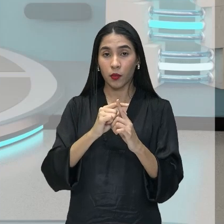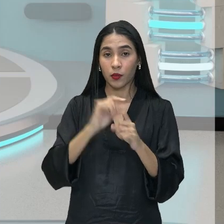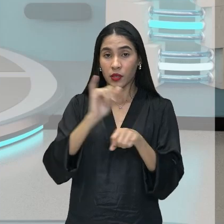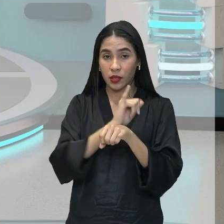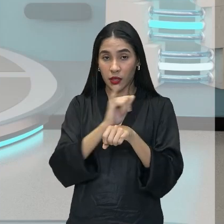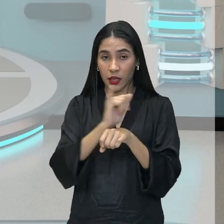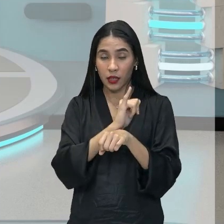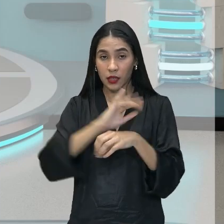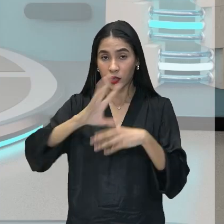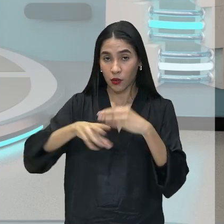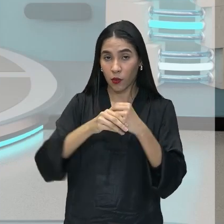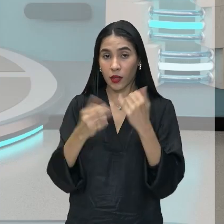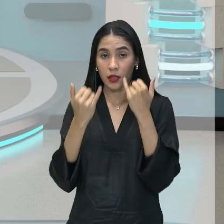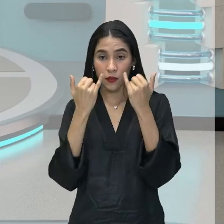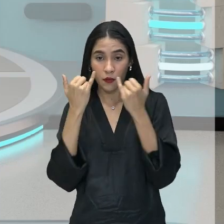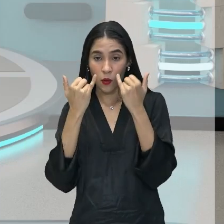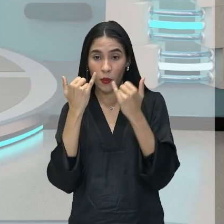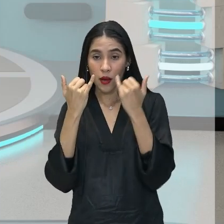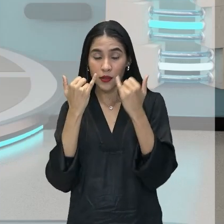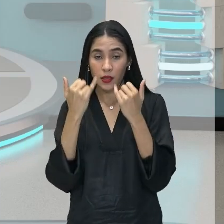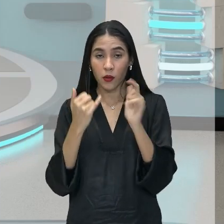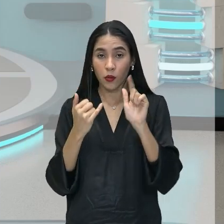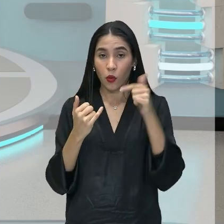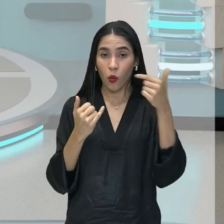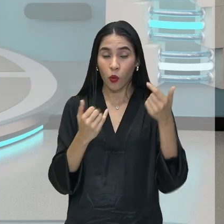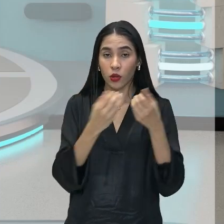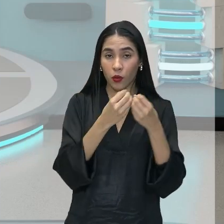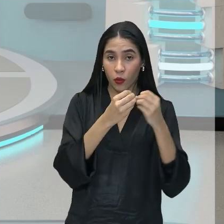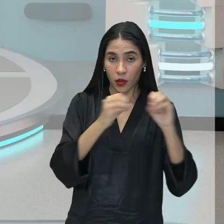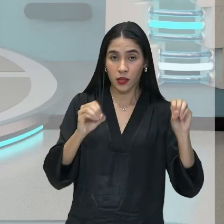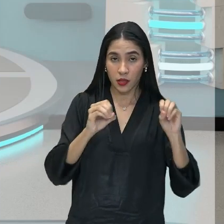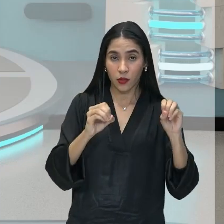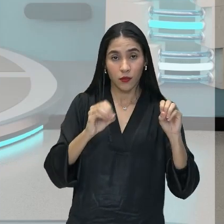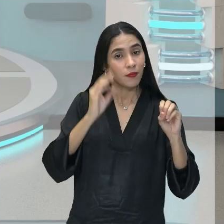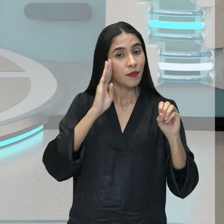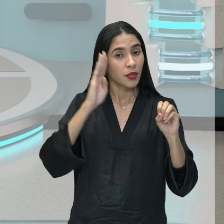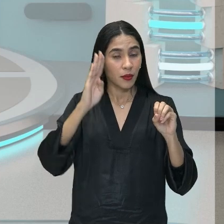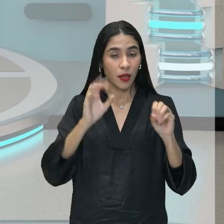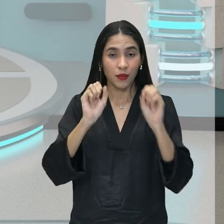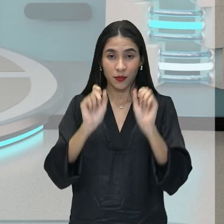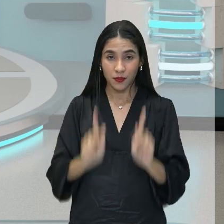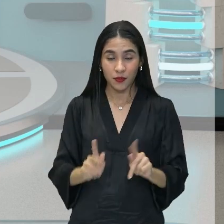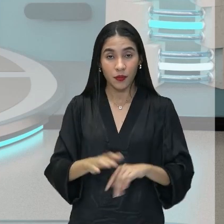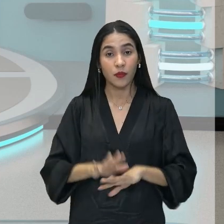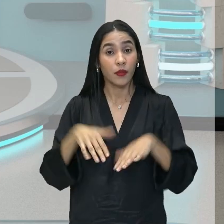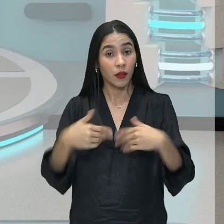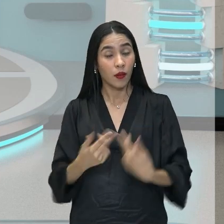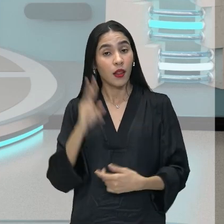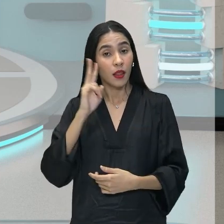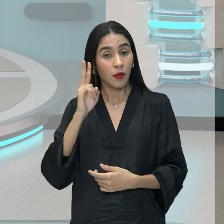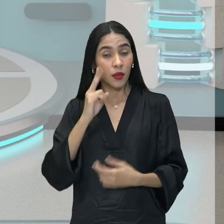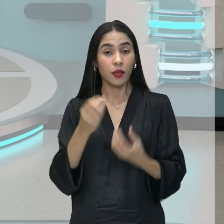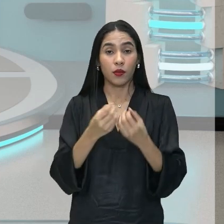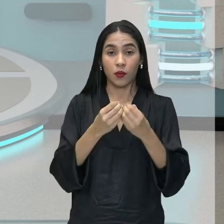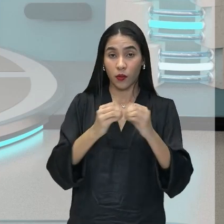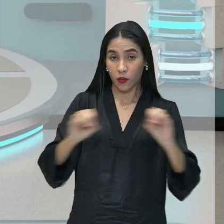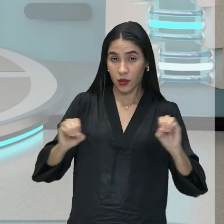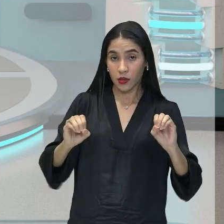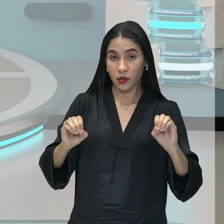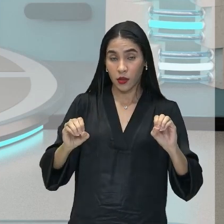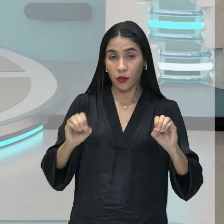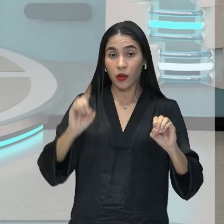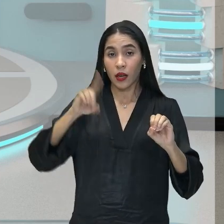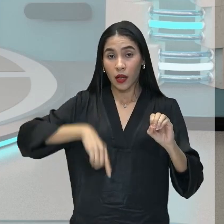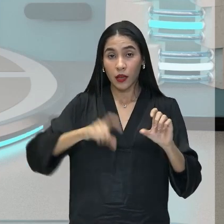completa a informação de algum outro termo da oração principal, certo? Então, lembrando, essas orações são orações